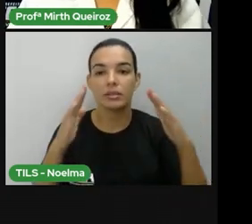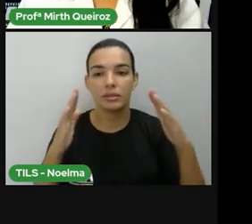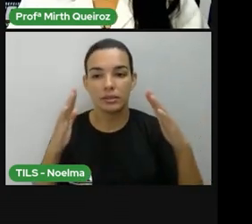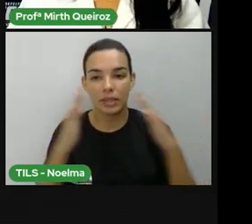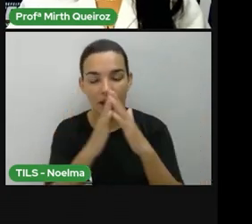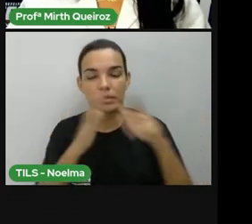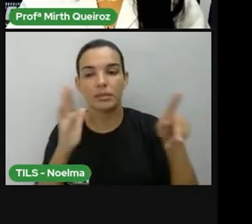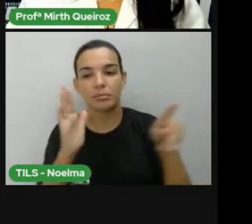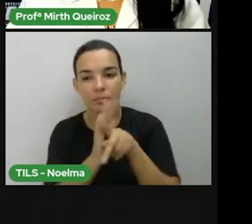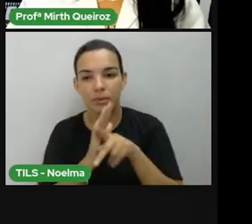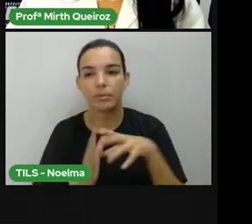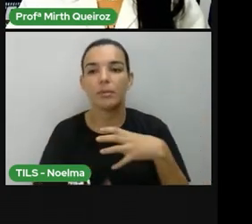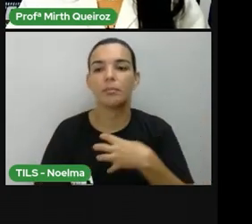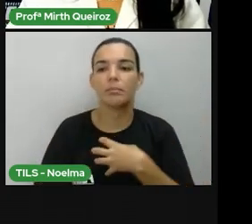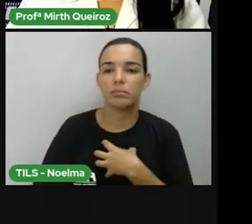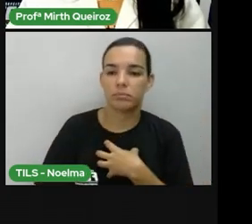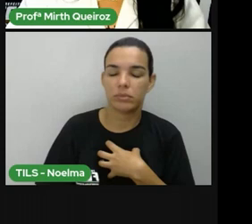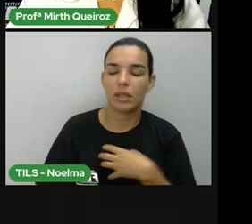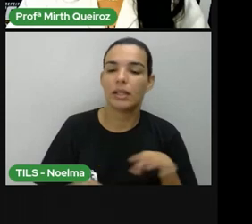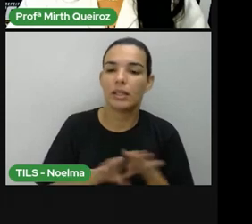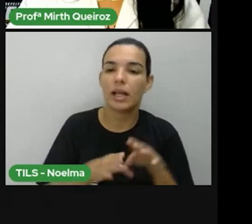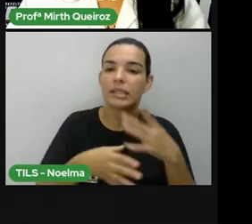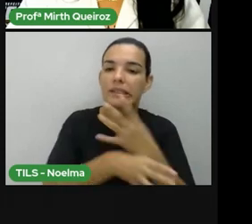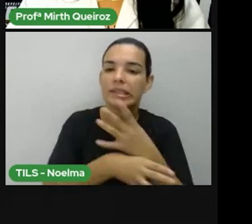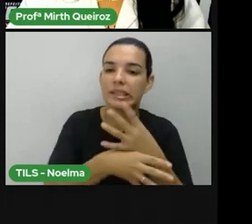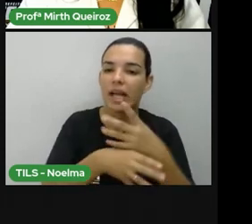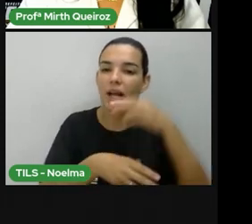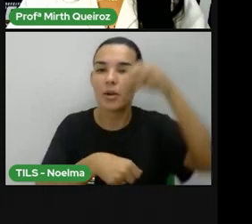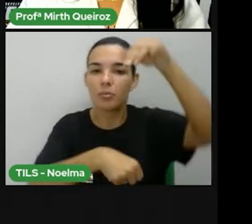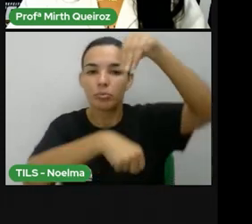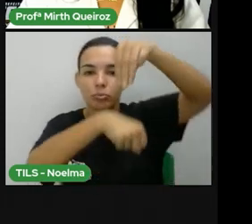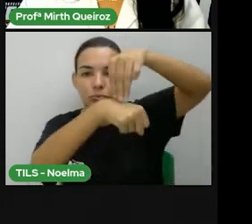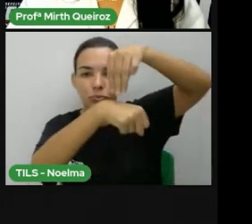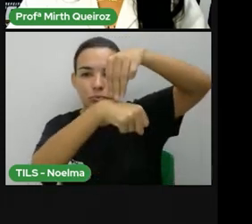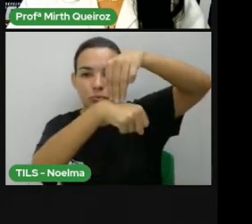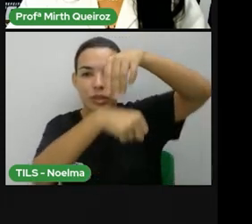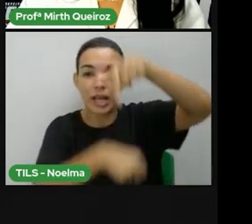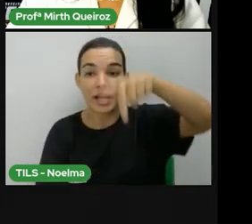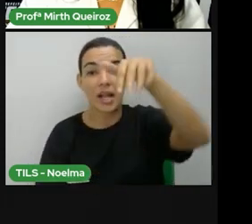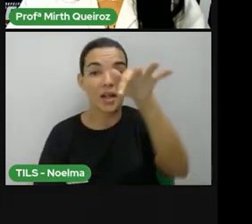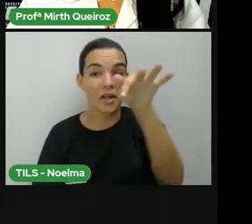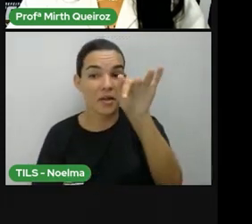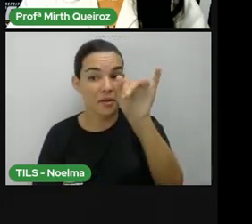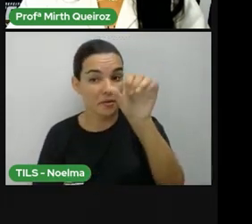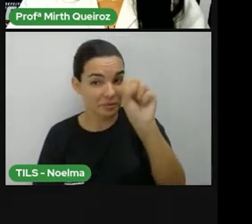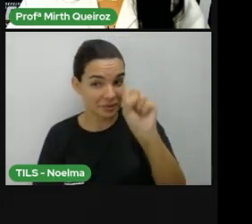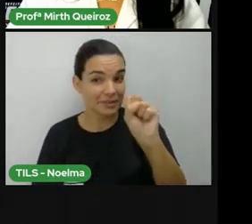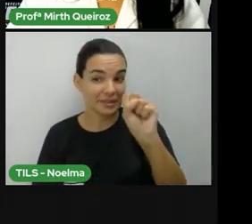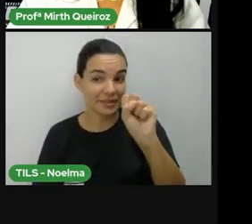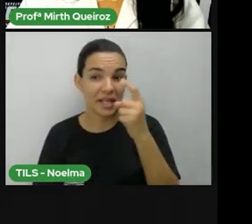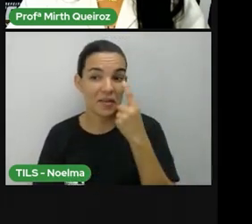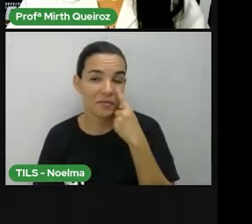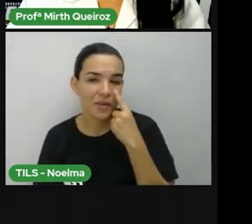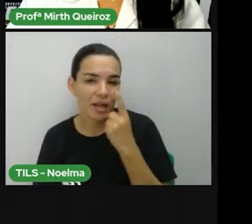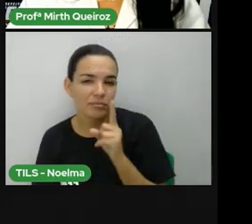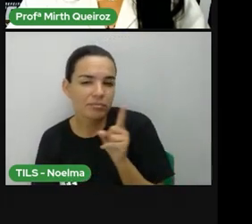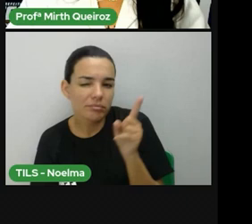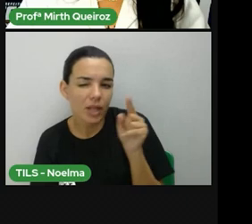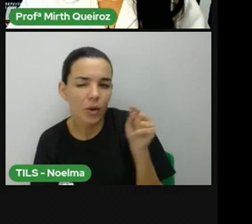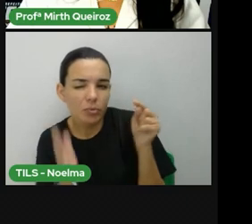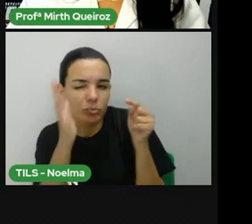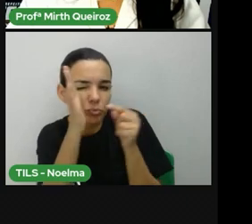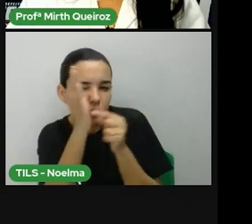nosso município, que é Feira de Santana. Não sei se dá para vocês observarem aqui, Feira de Santana está aqui, ó,